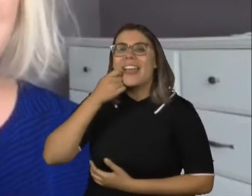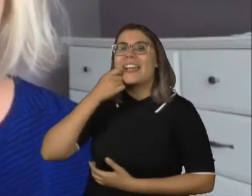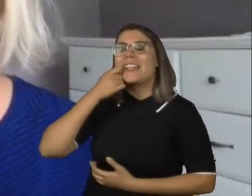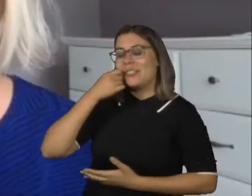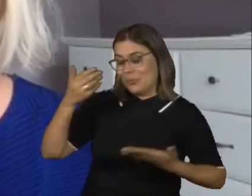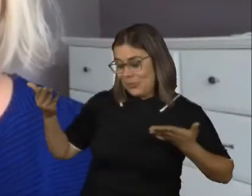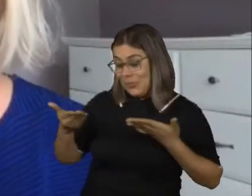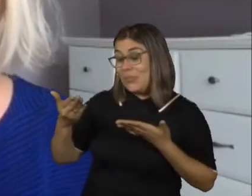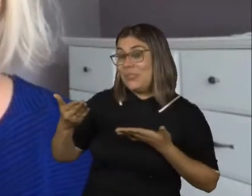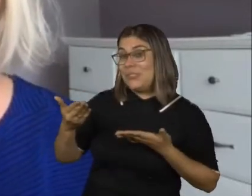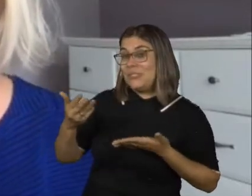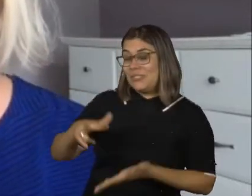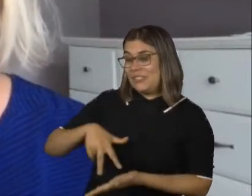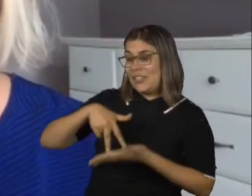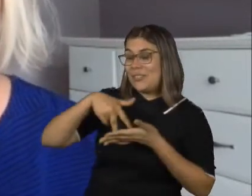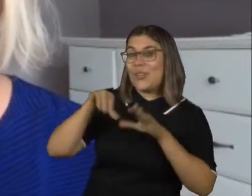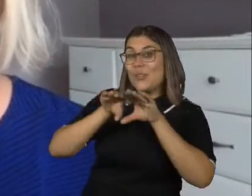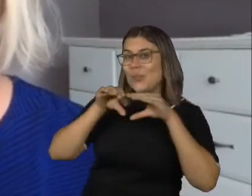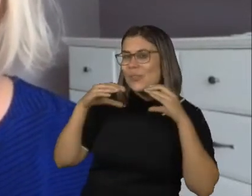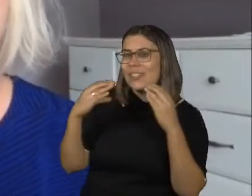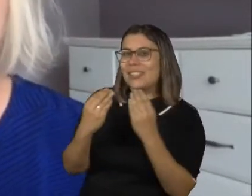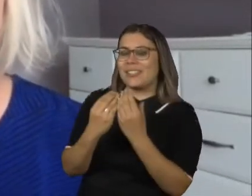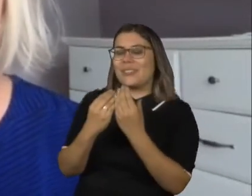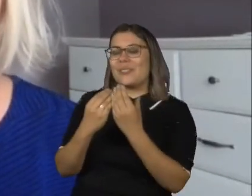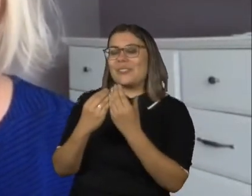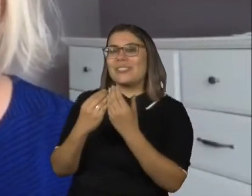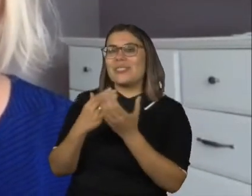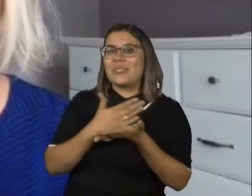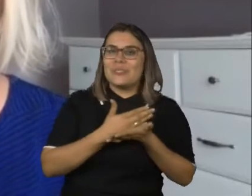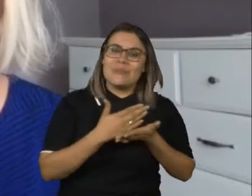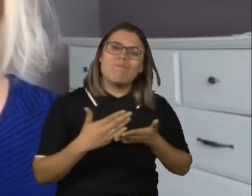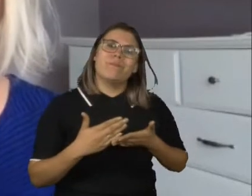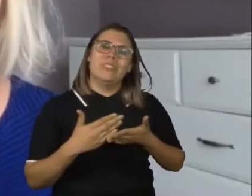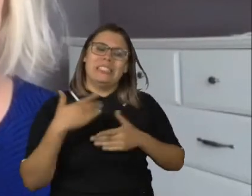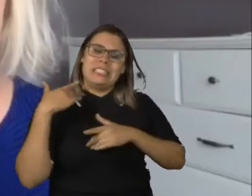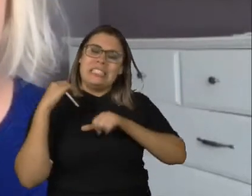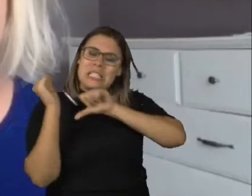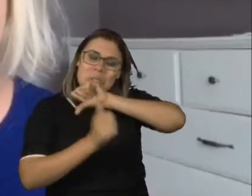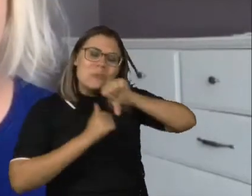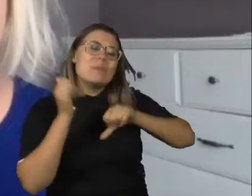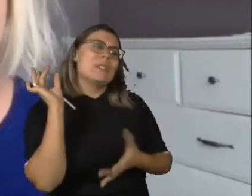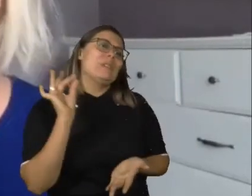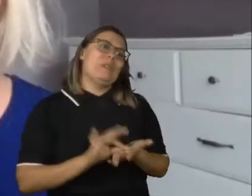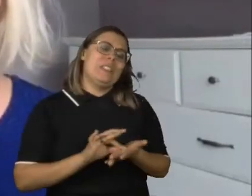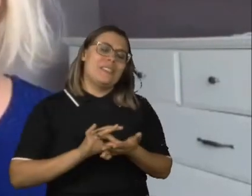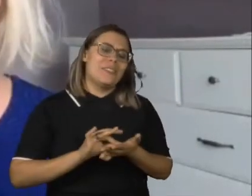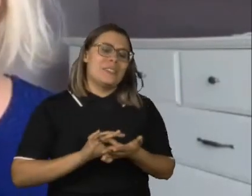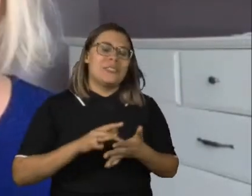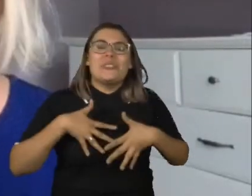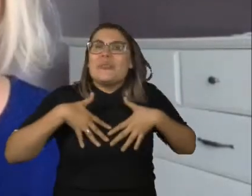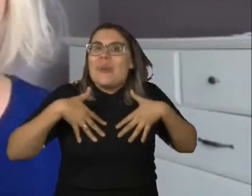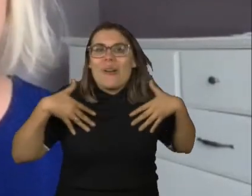congresso, numa iniciativa, na verdade, tão transformadora. É uma honra, de